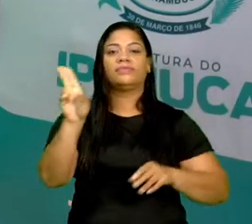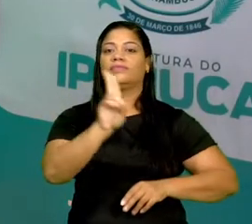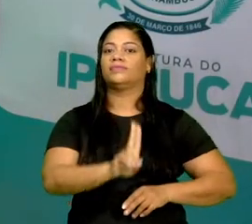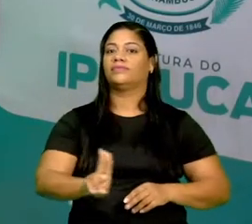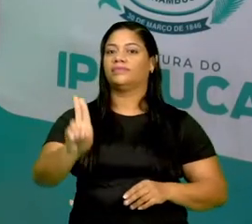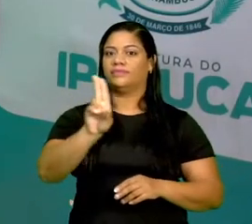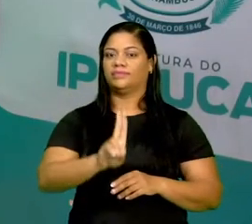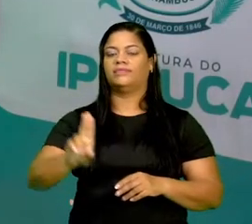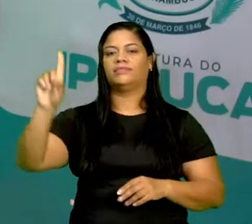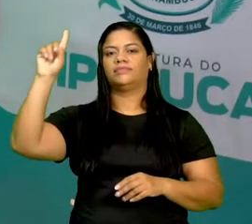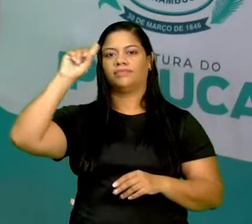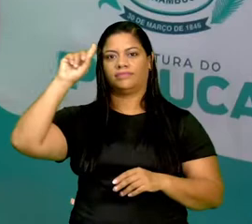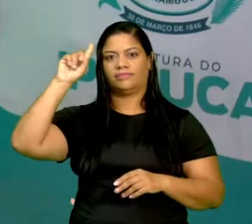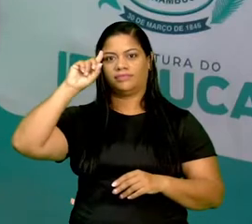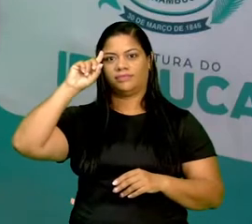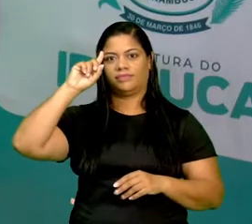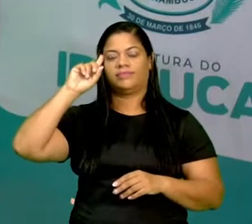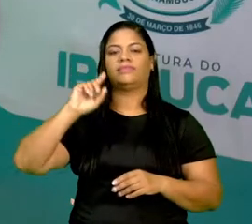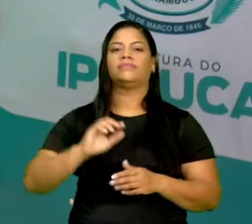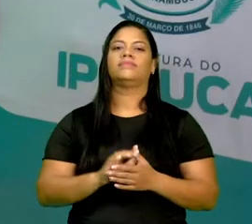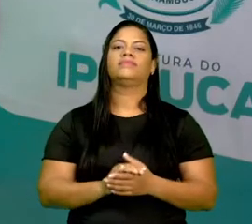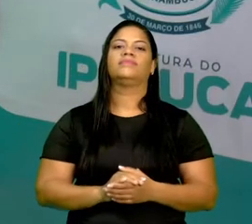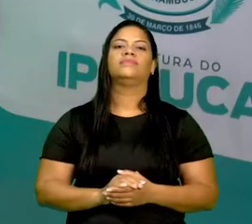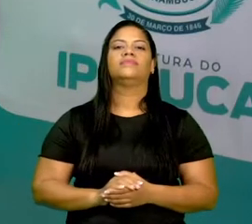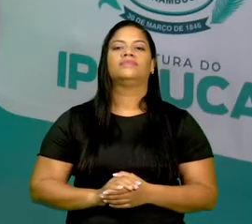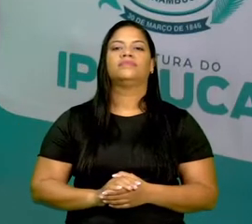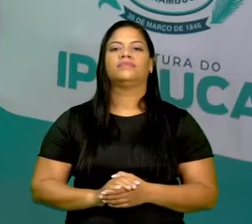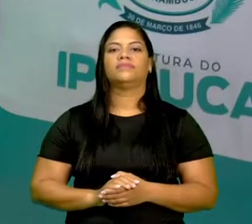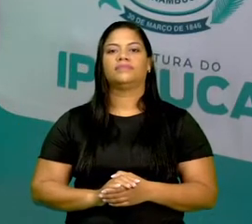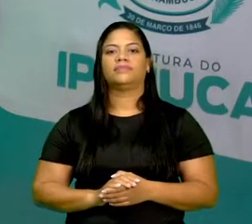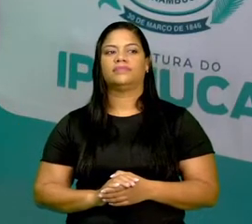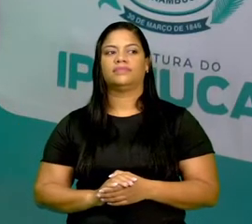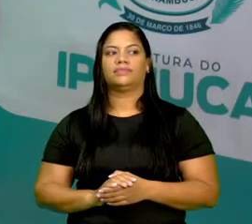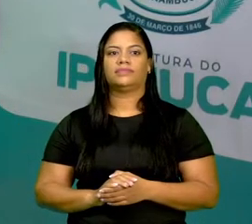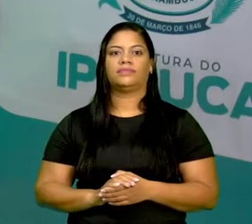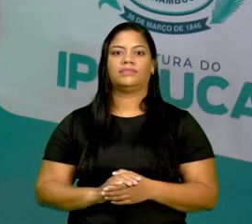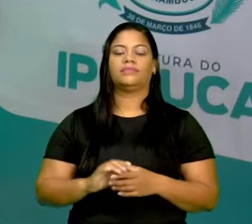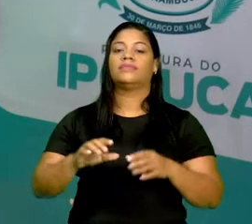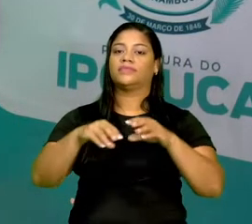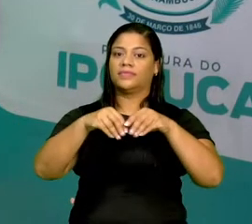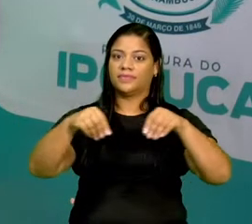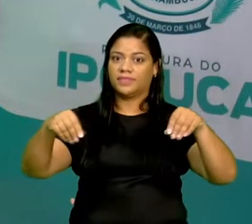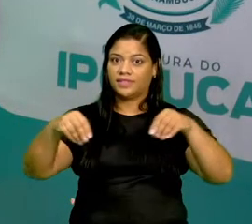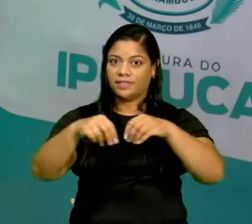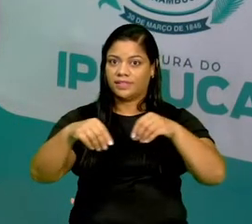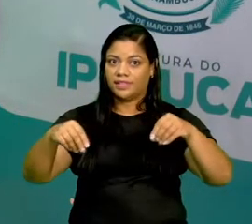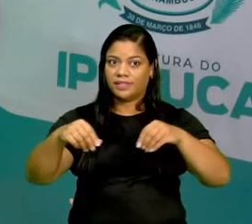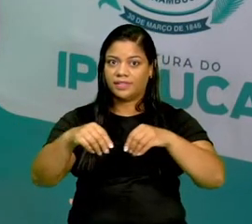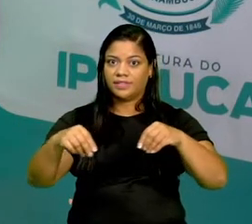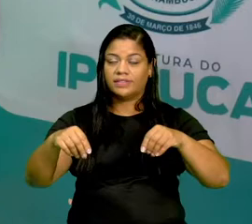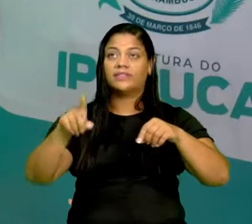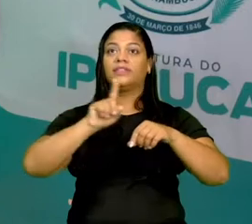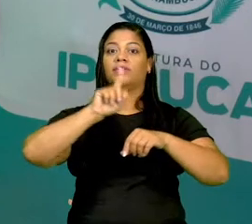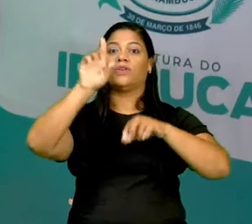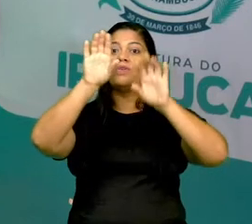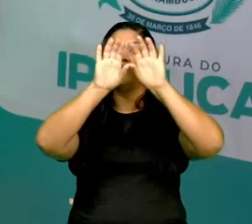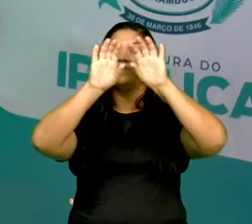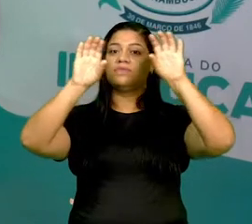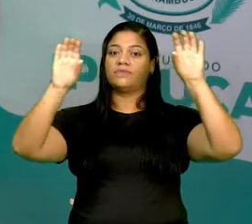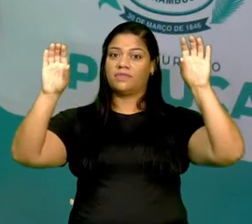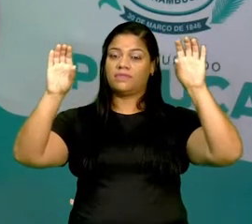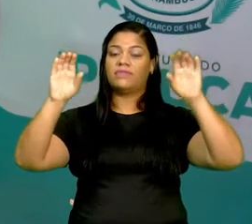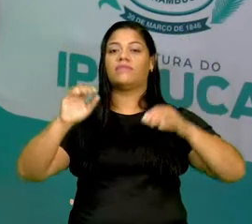no nosso dia a dia, que são utilizados no nosso dia a dia. Transporte terrestre, transporte aéreo